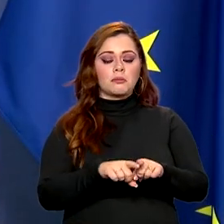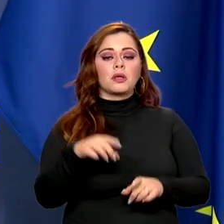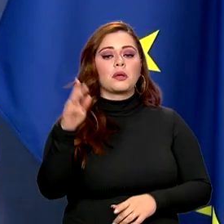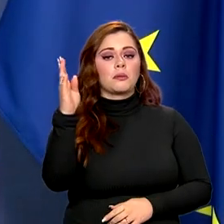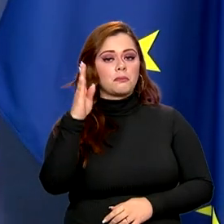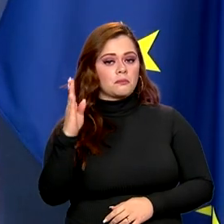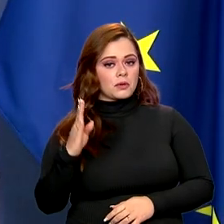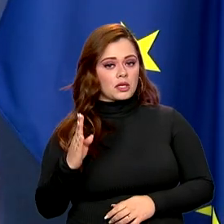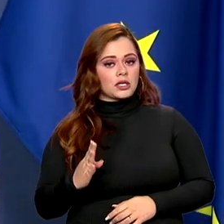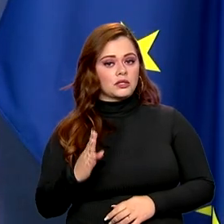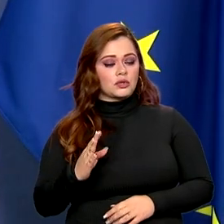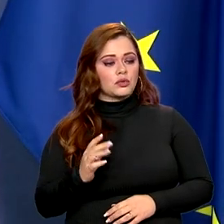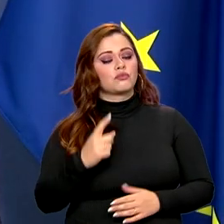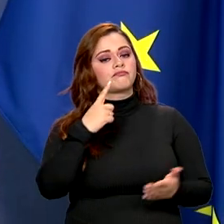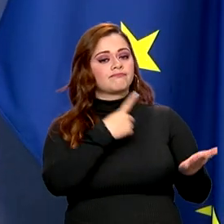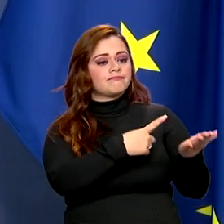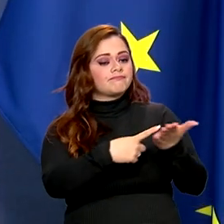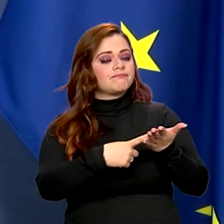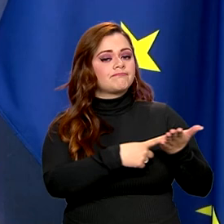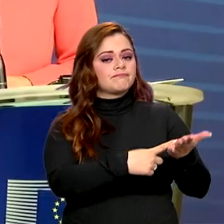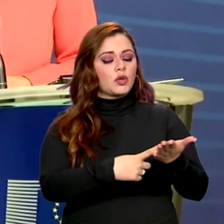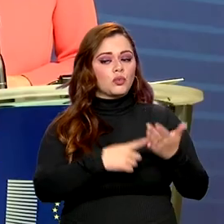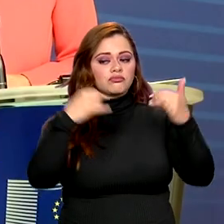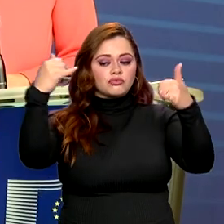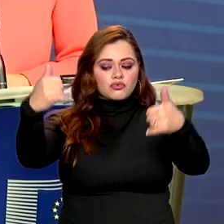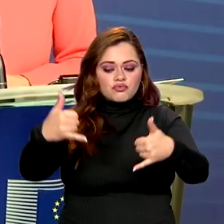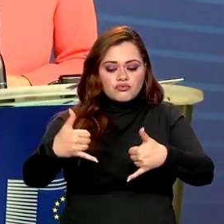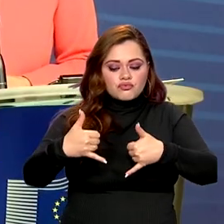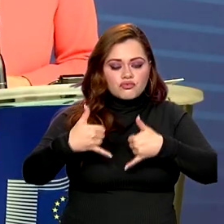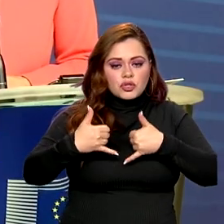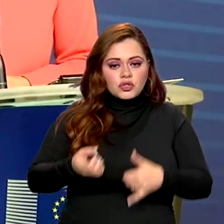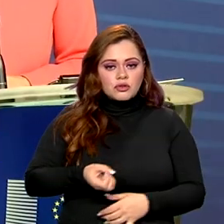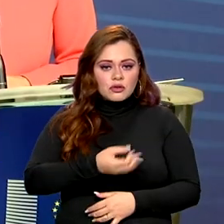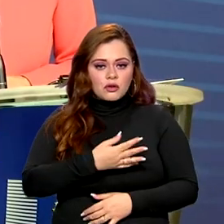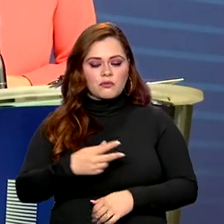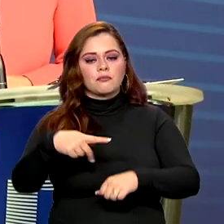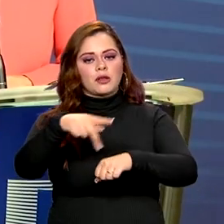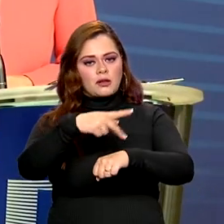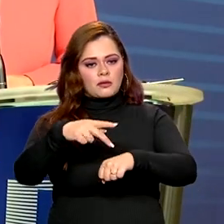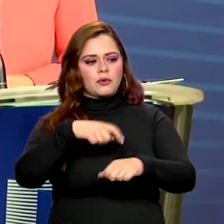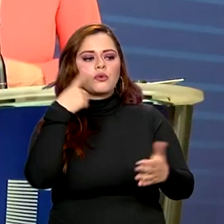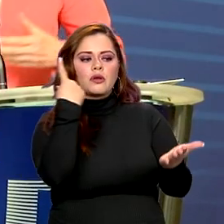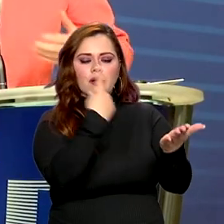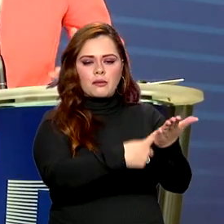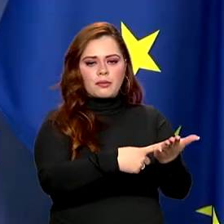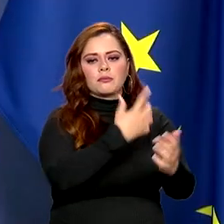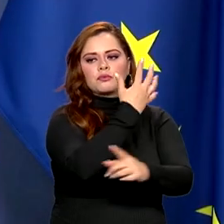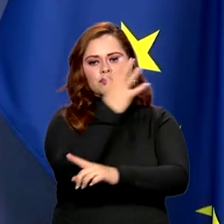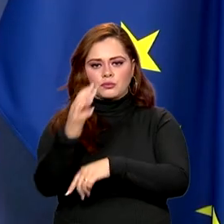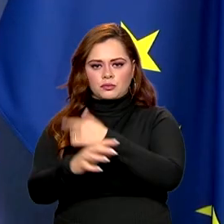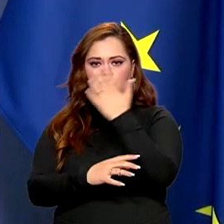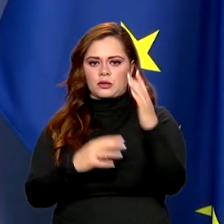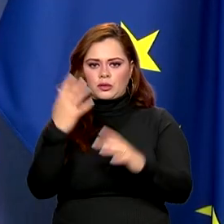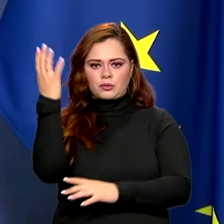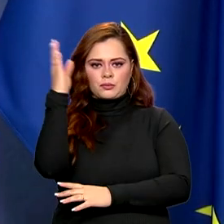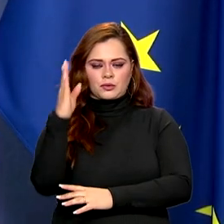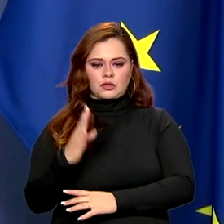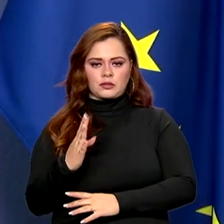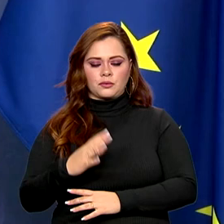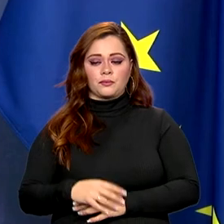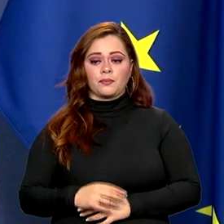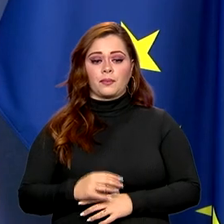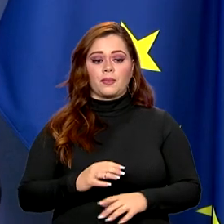anunciou um plano de transição energética para o país e reafirmou o compromisso ambiental do Brasil. A transição